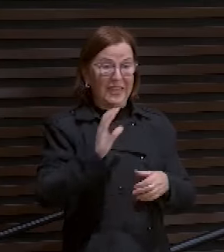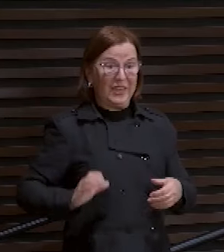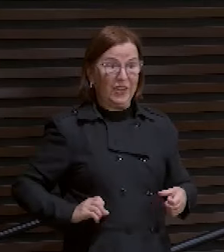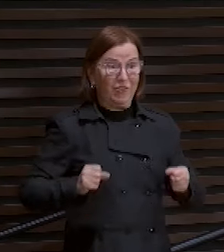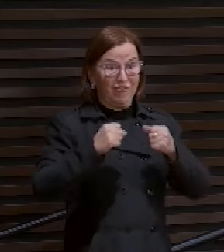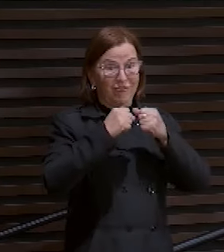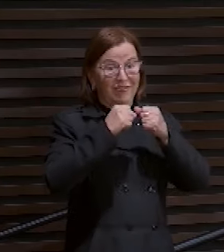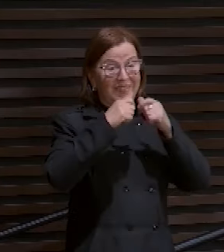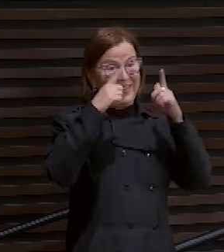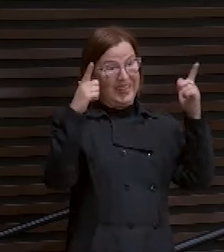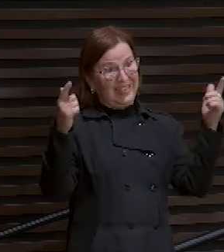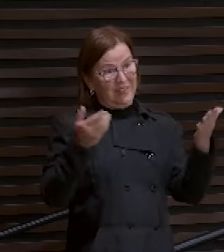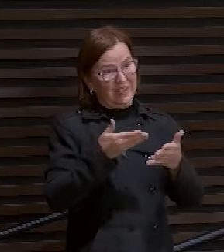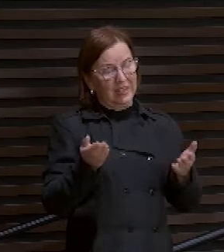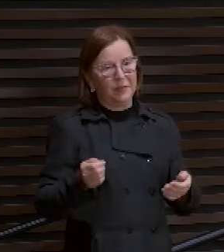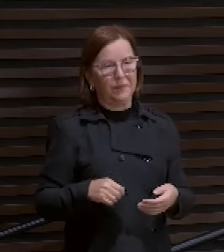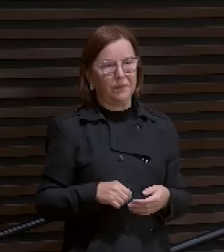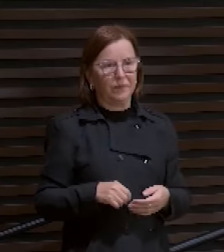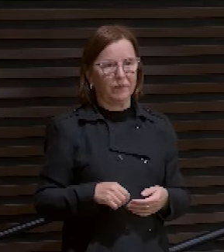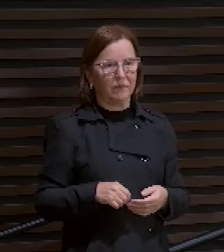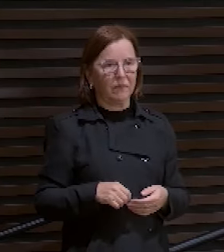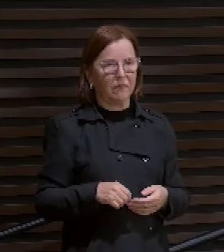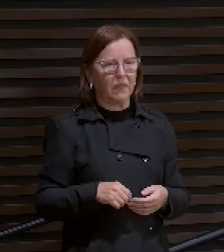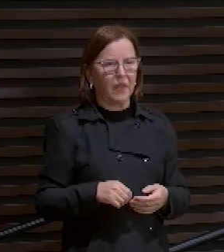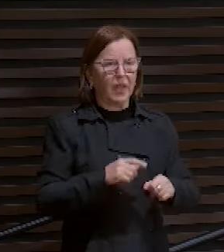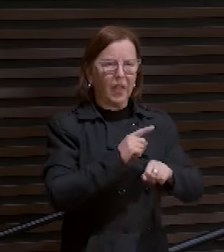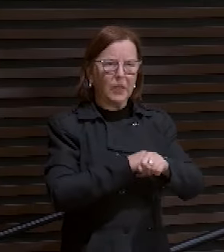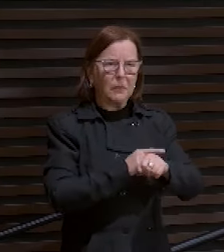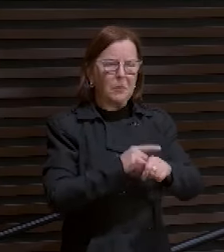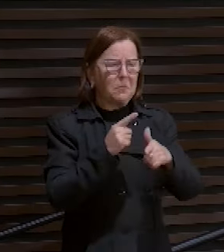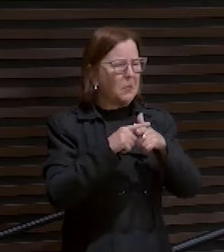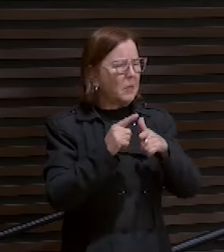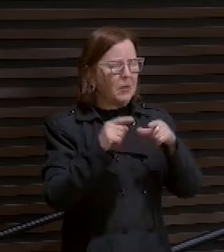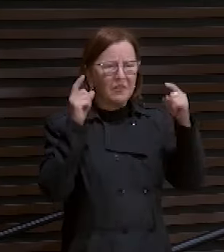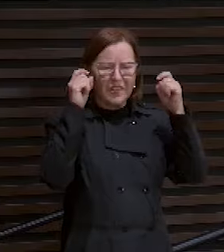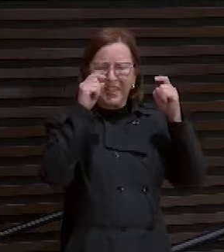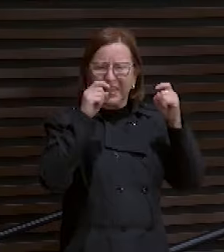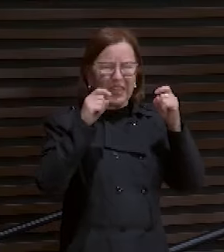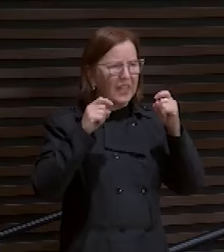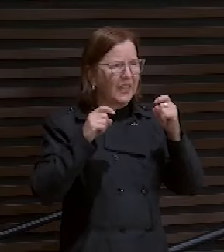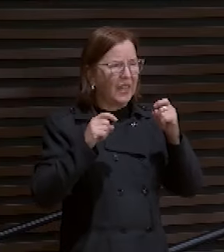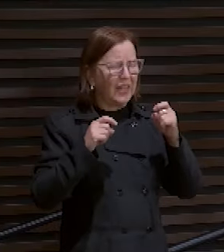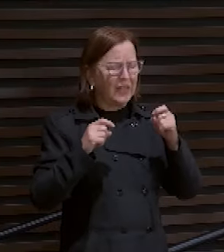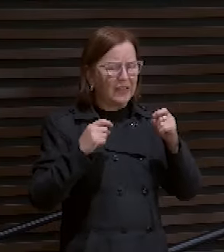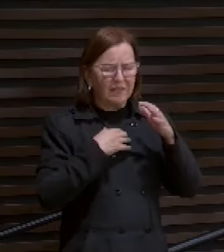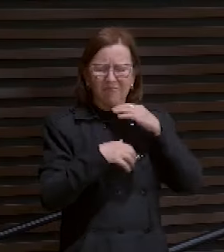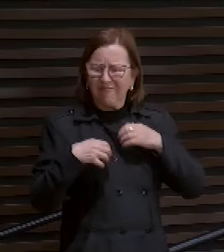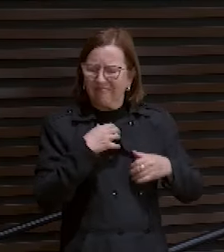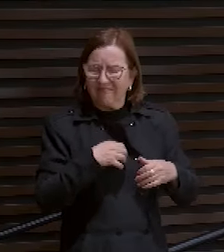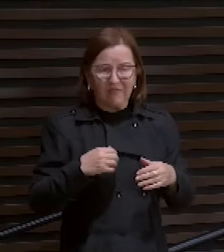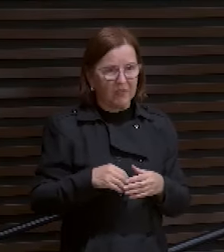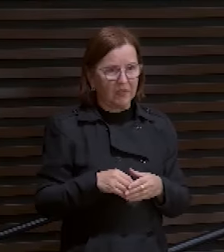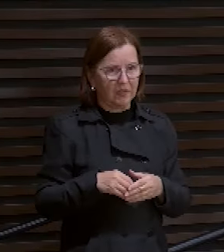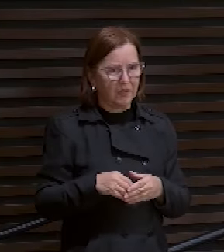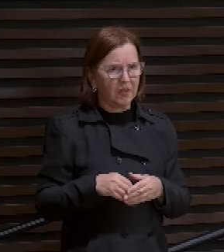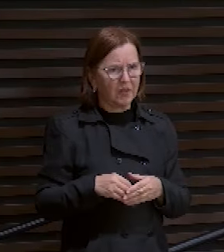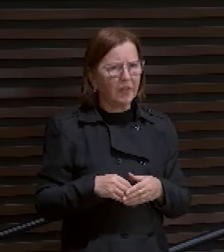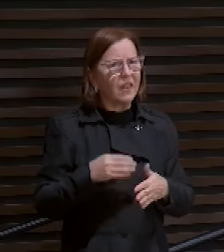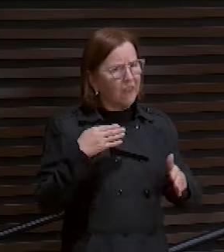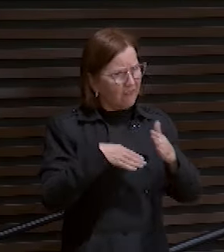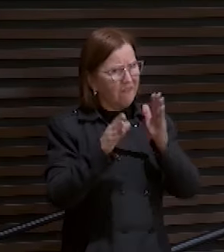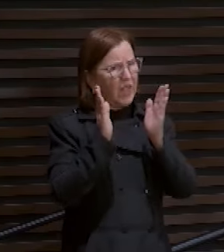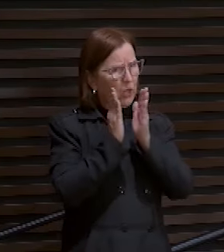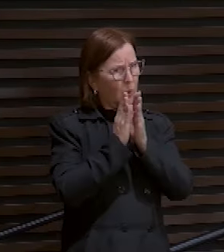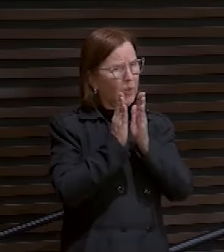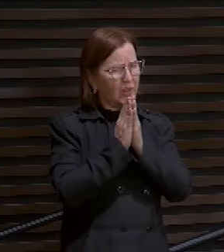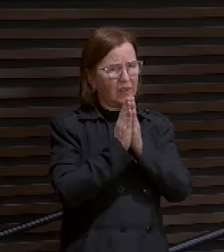dormindo. Hora que vem o problema. Hora que vem a dificuldade. Fica aí. E corre para cá. Vai para o trono da graça do Pai, gente.